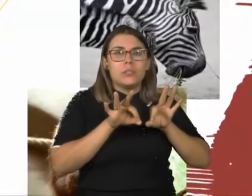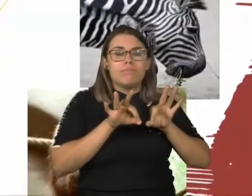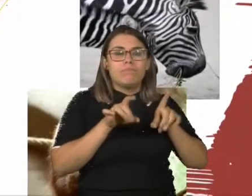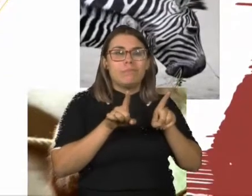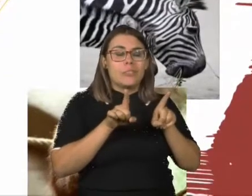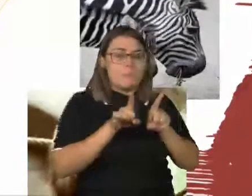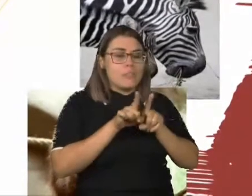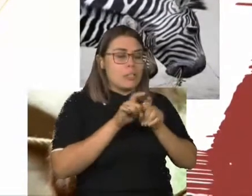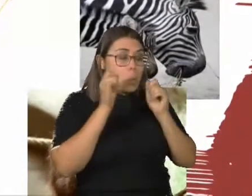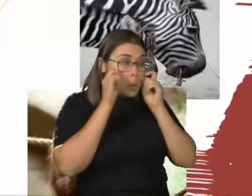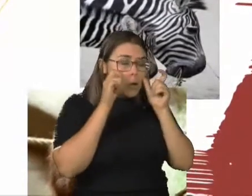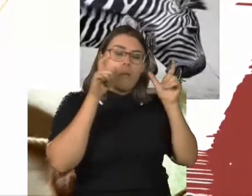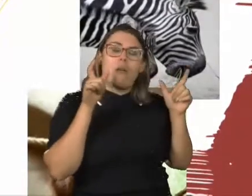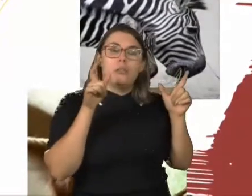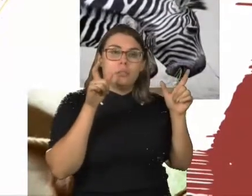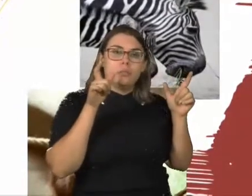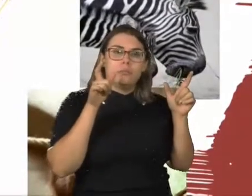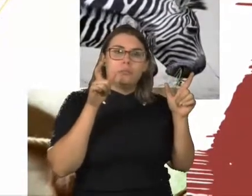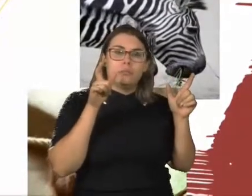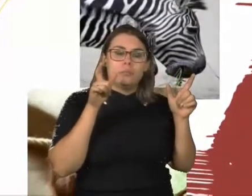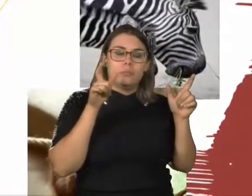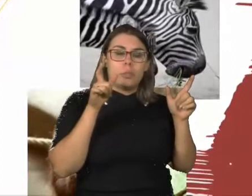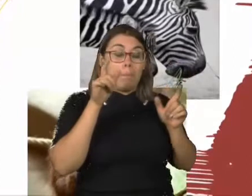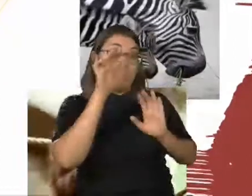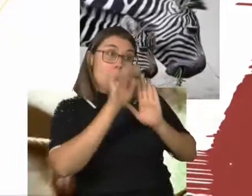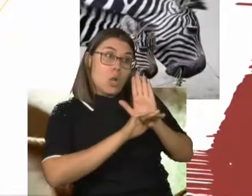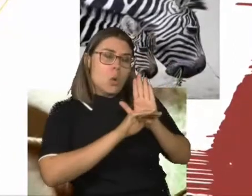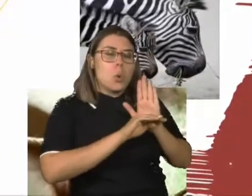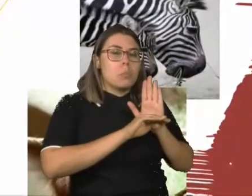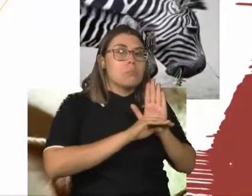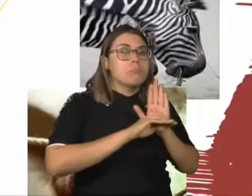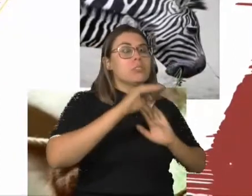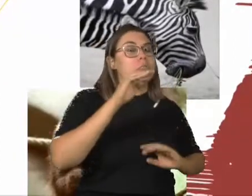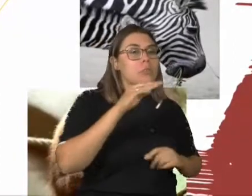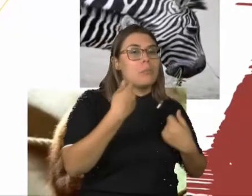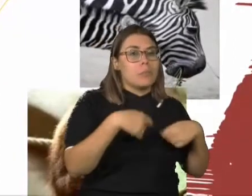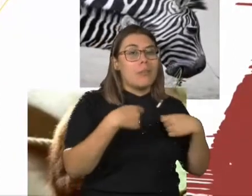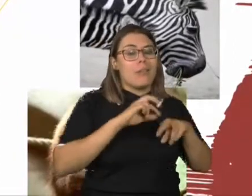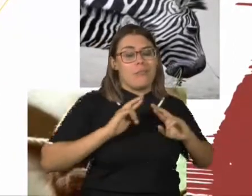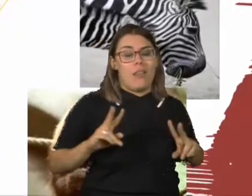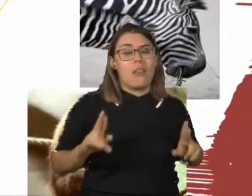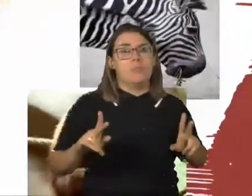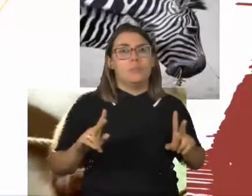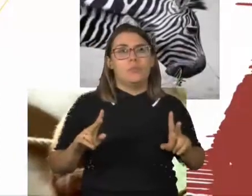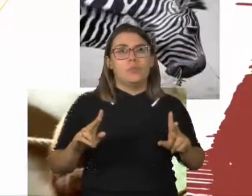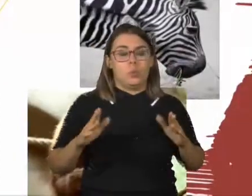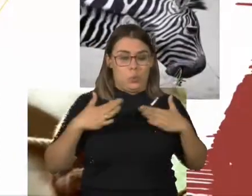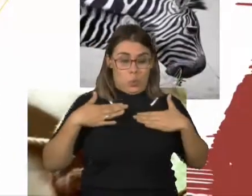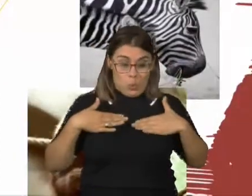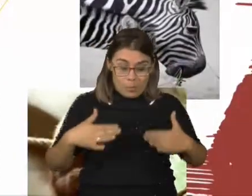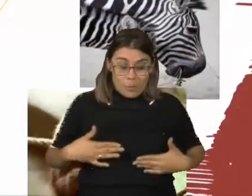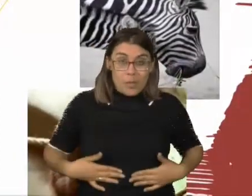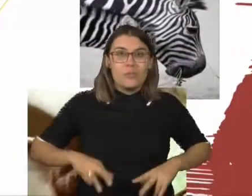Então, ela pode vir a se estruturar e se constituir com maior ou menor prejuízo para além do comprometimento orgânico